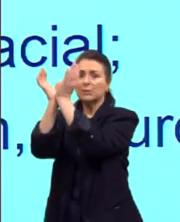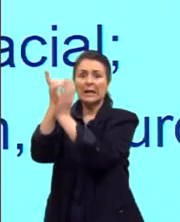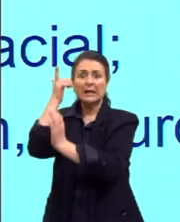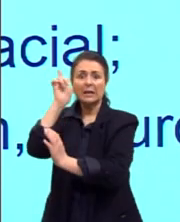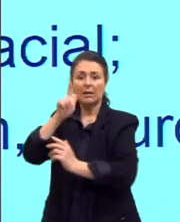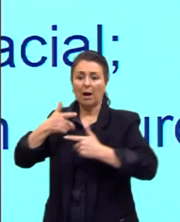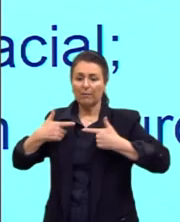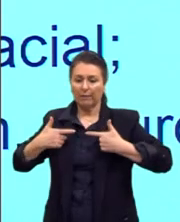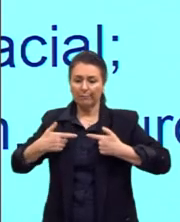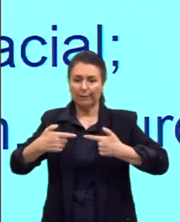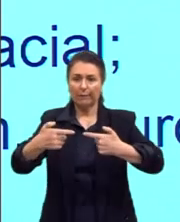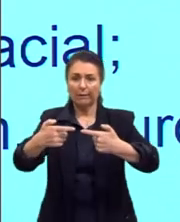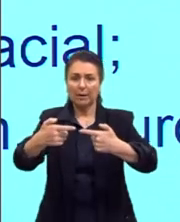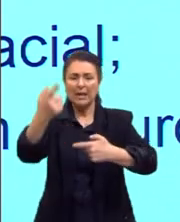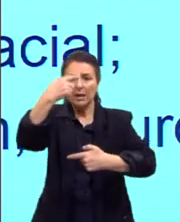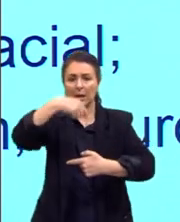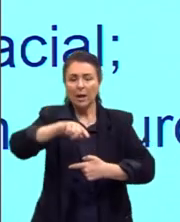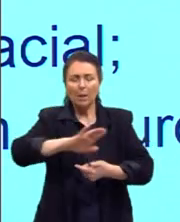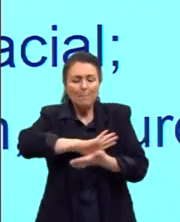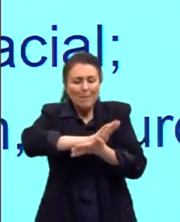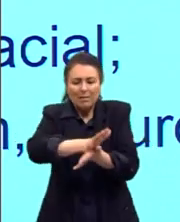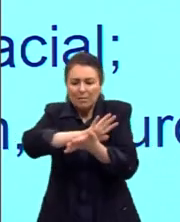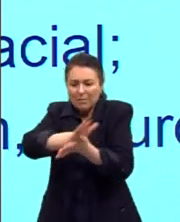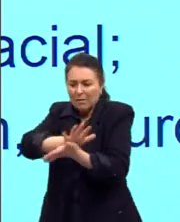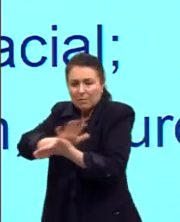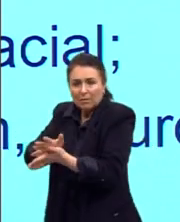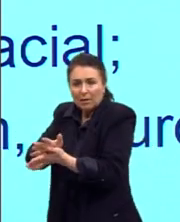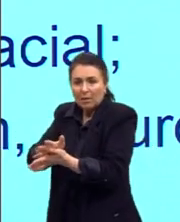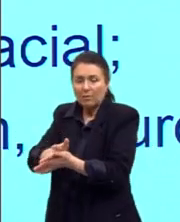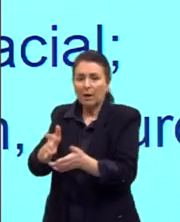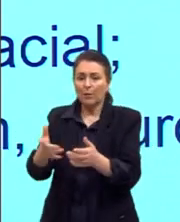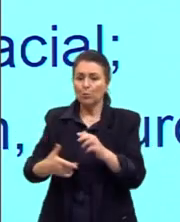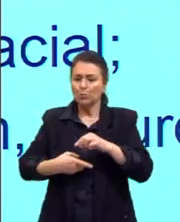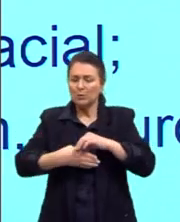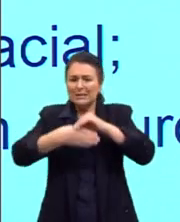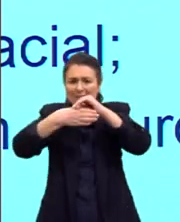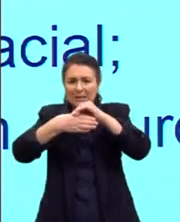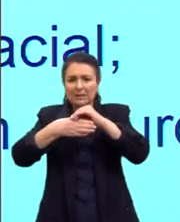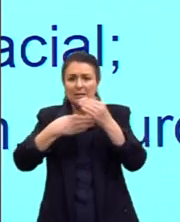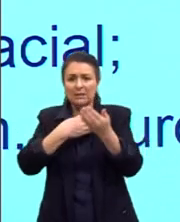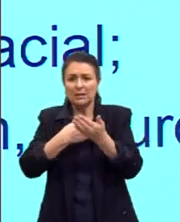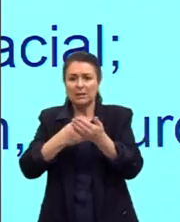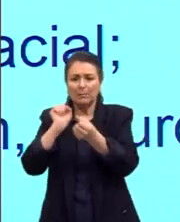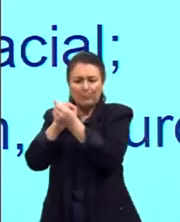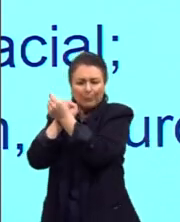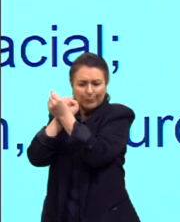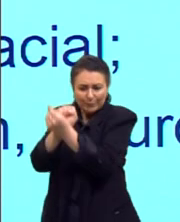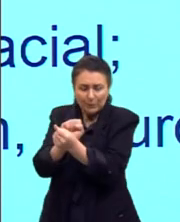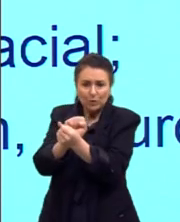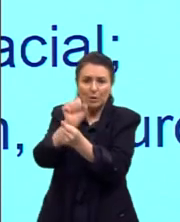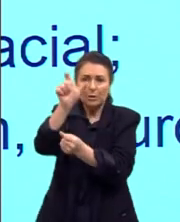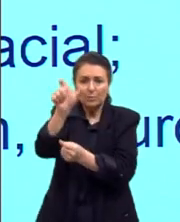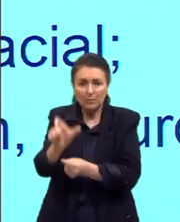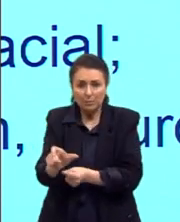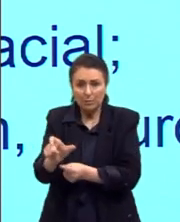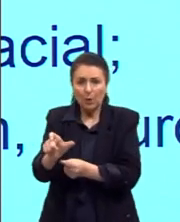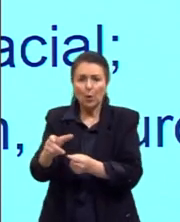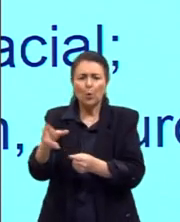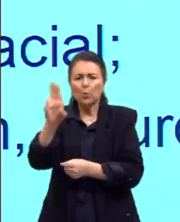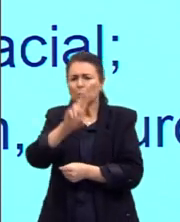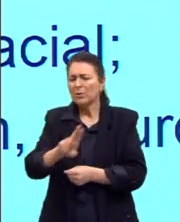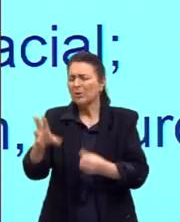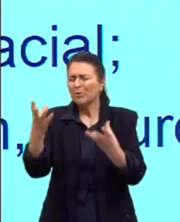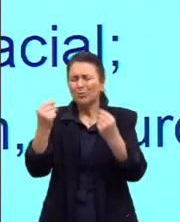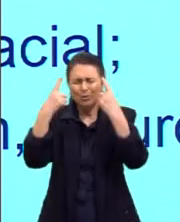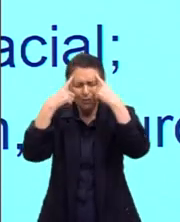lá e dizimava povos inteiros, matava os líderes, escravizava todas as pessoas com muita violência,